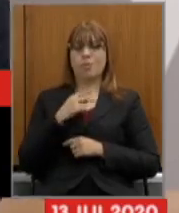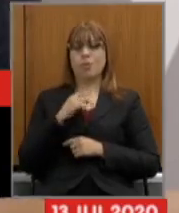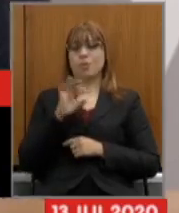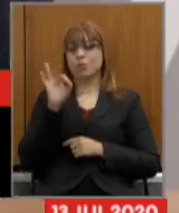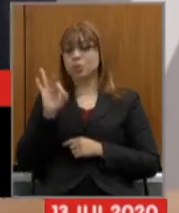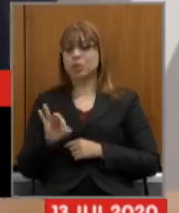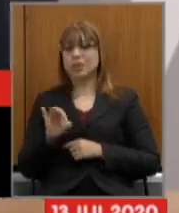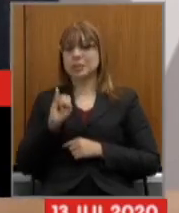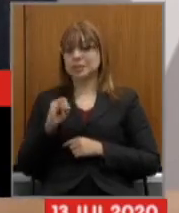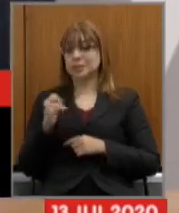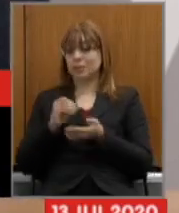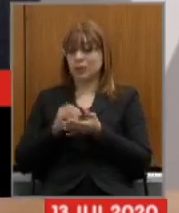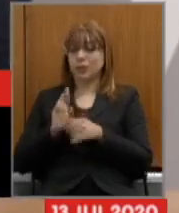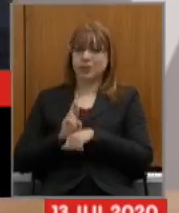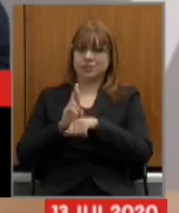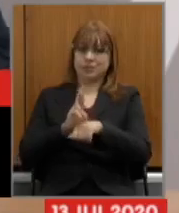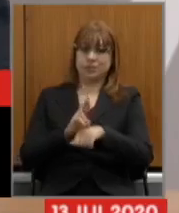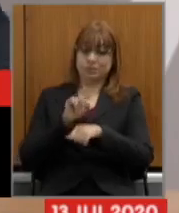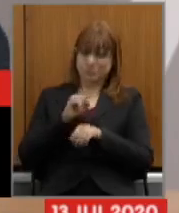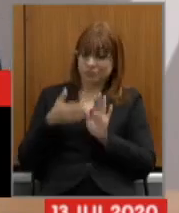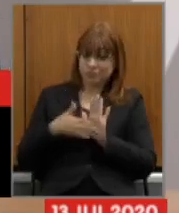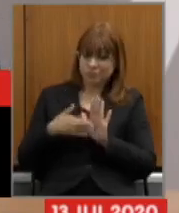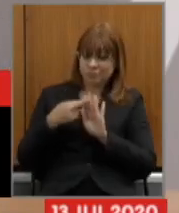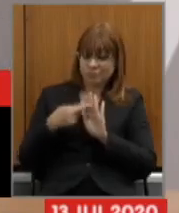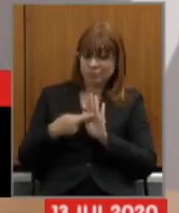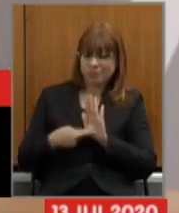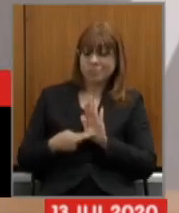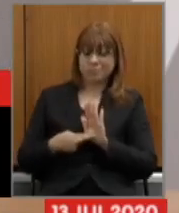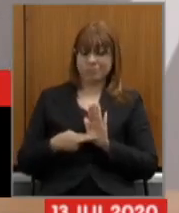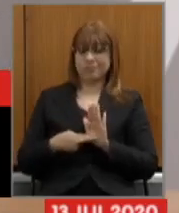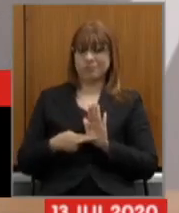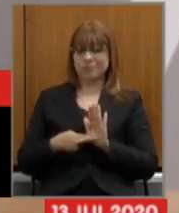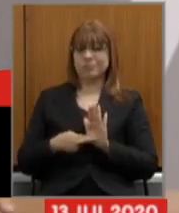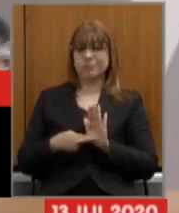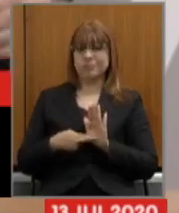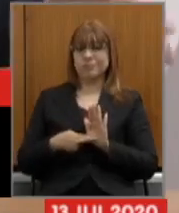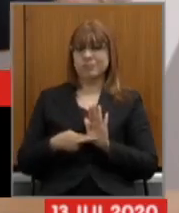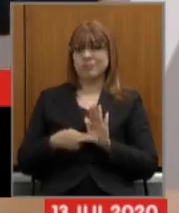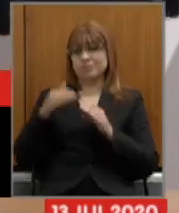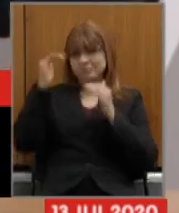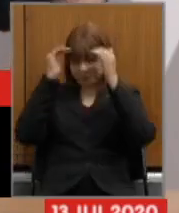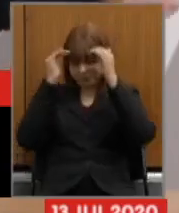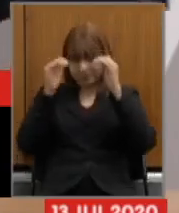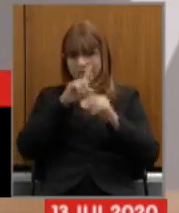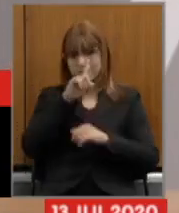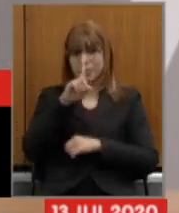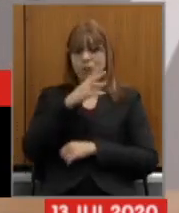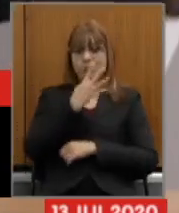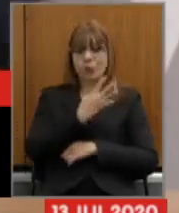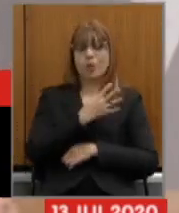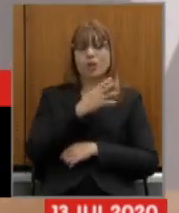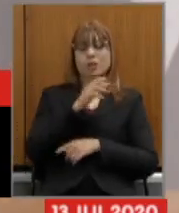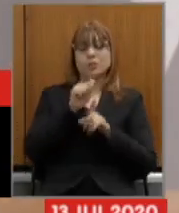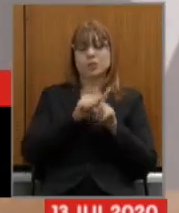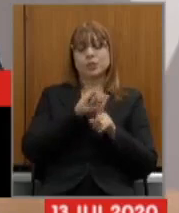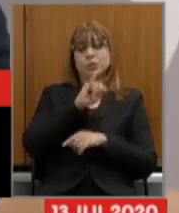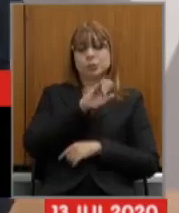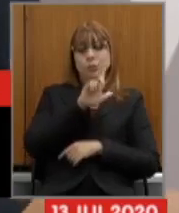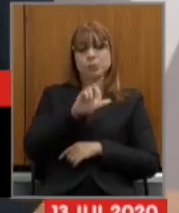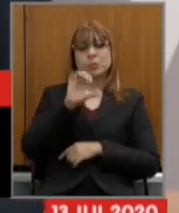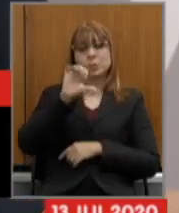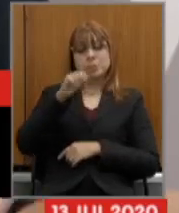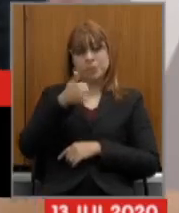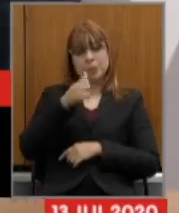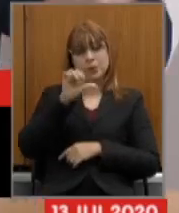inclusive esse princípio é que foi levado em consideração dia 4 de julho de 1776 e